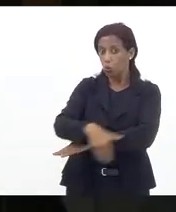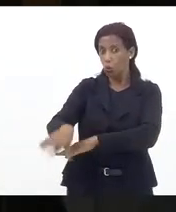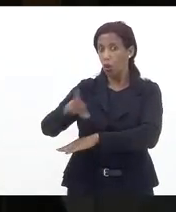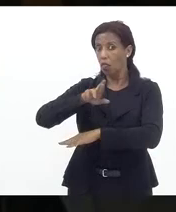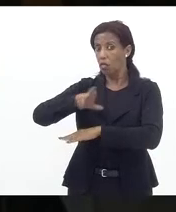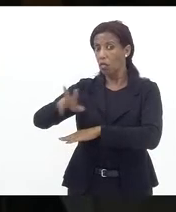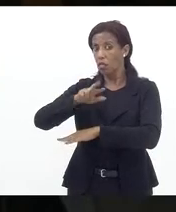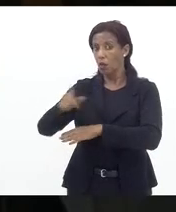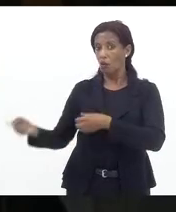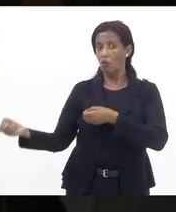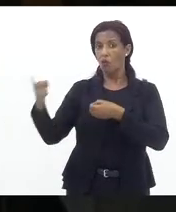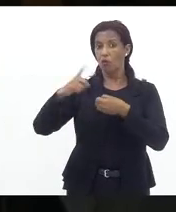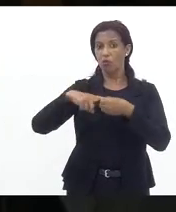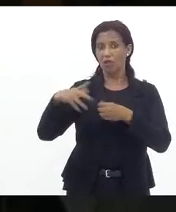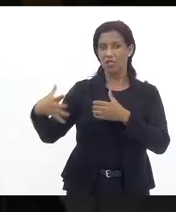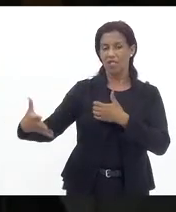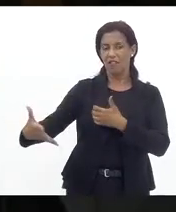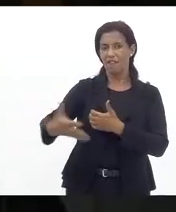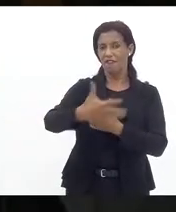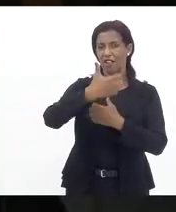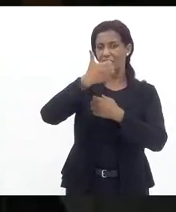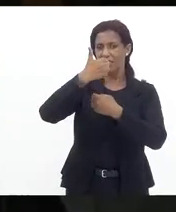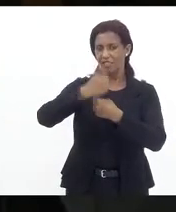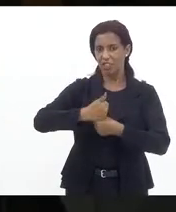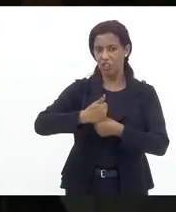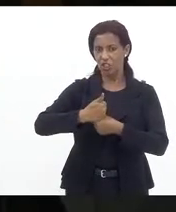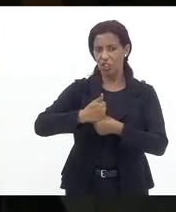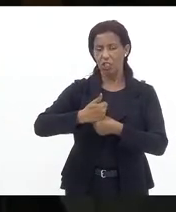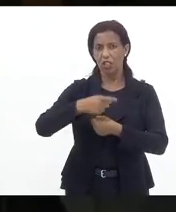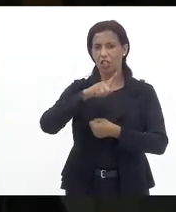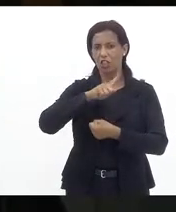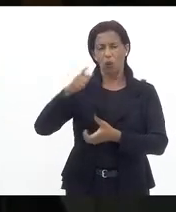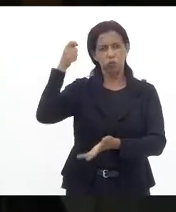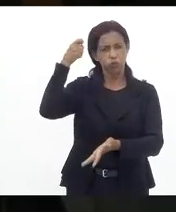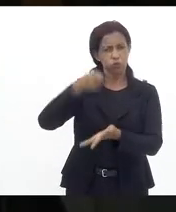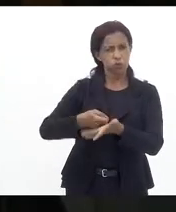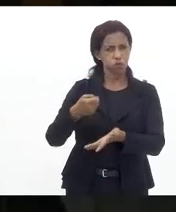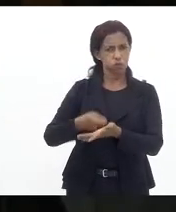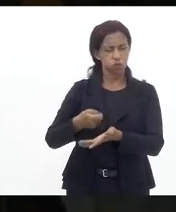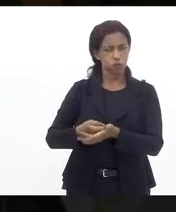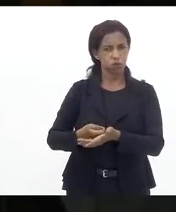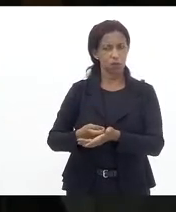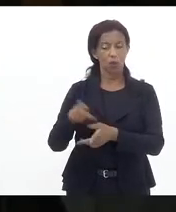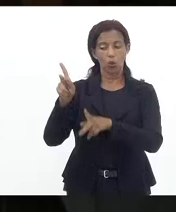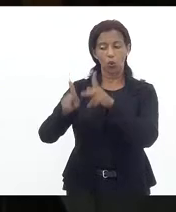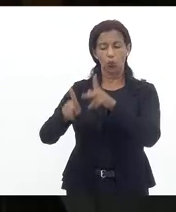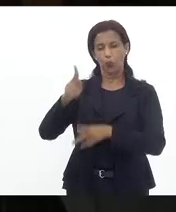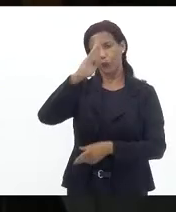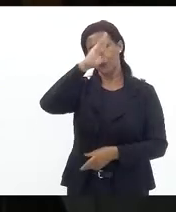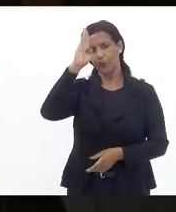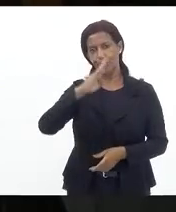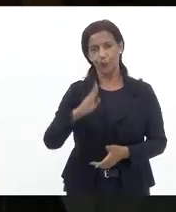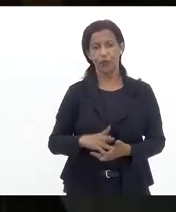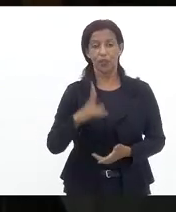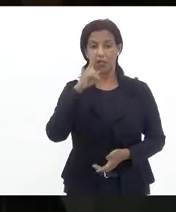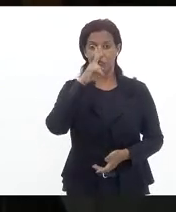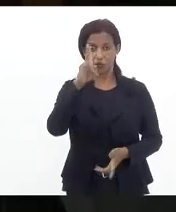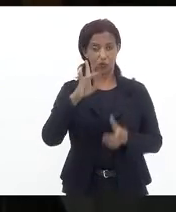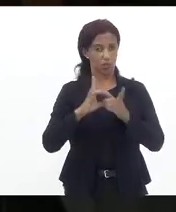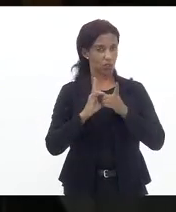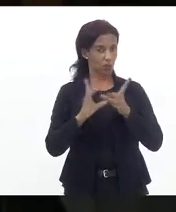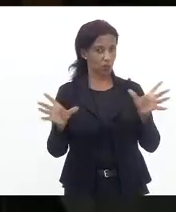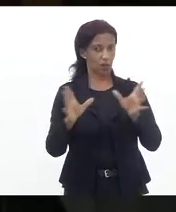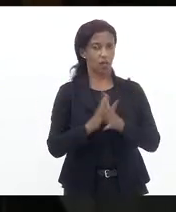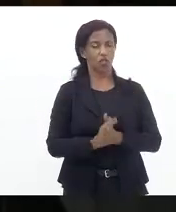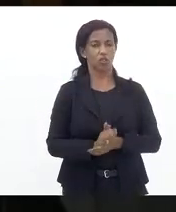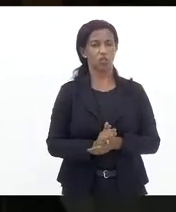voltarão a ser dos fascistas não voltarão a ser dos autoritários serão do povo brasileiro das forças democráticas